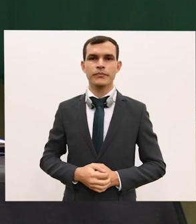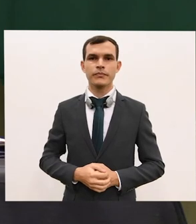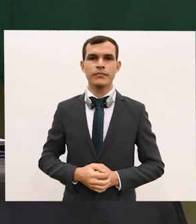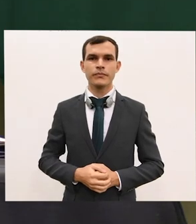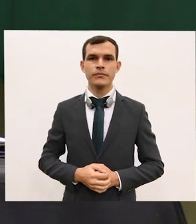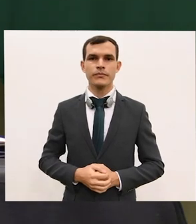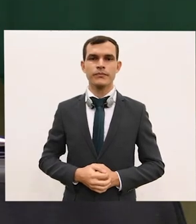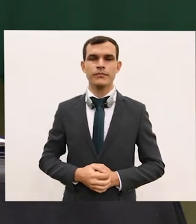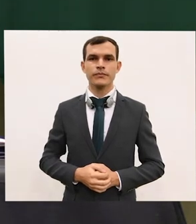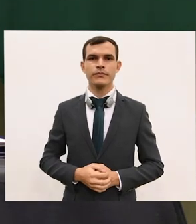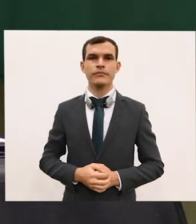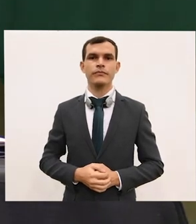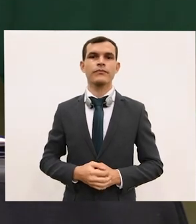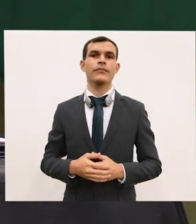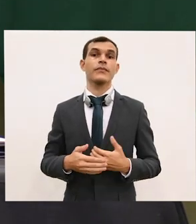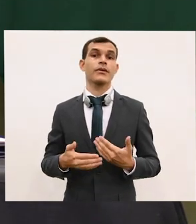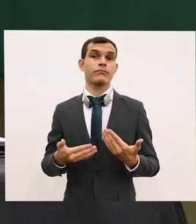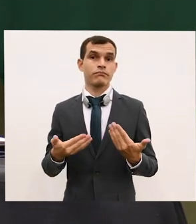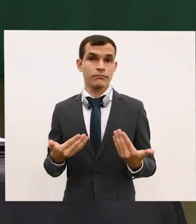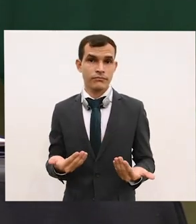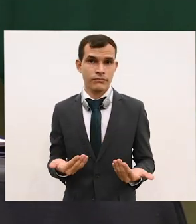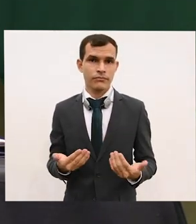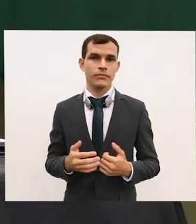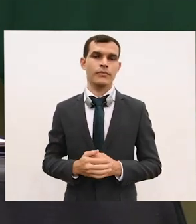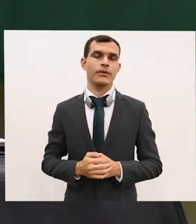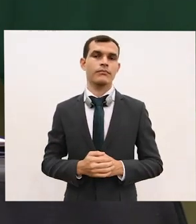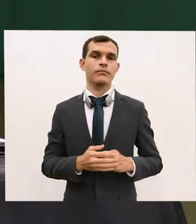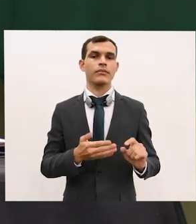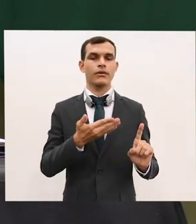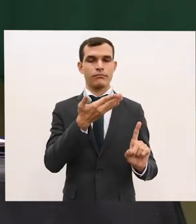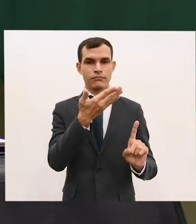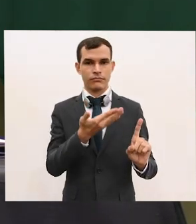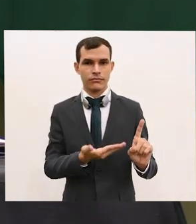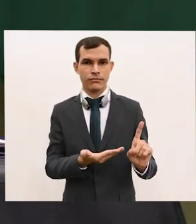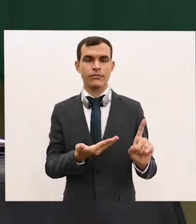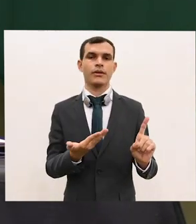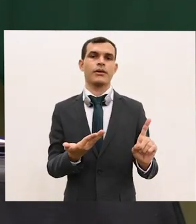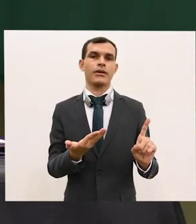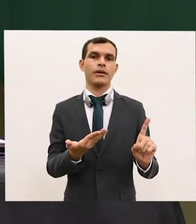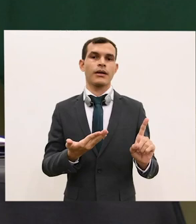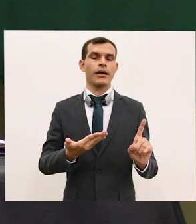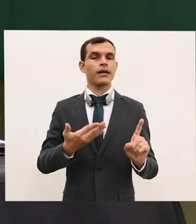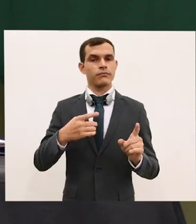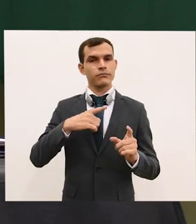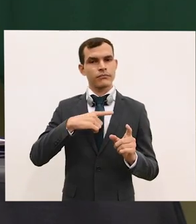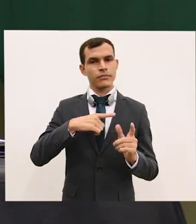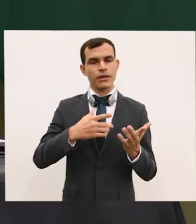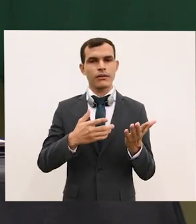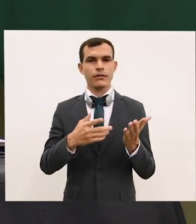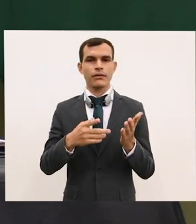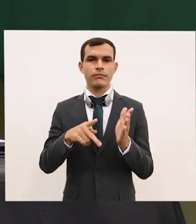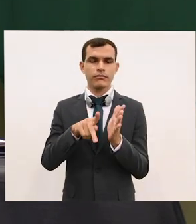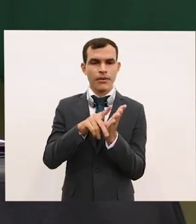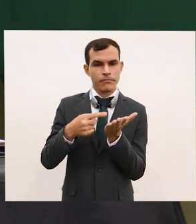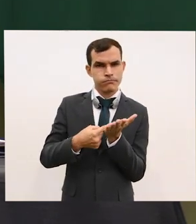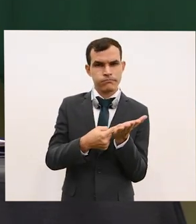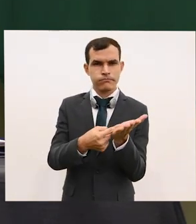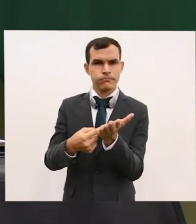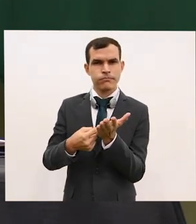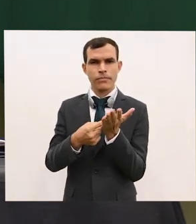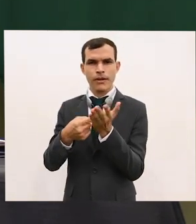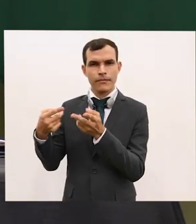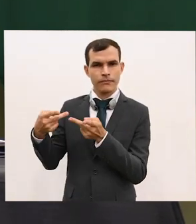intensa agenda da senhora Iwela, em Brasília, incluiu uma palestra no Instituto Rio